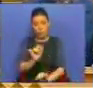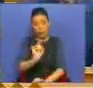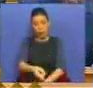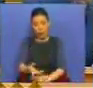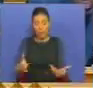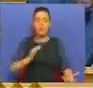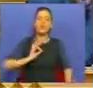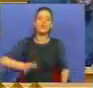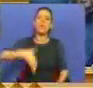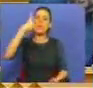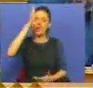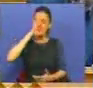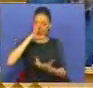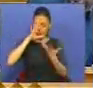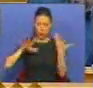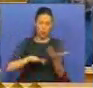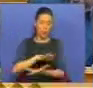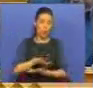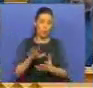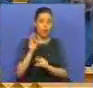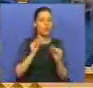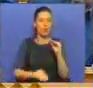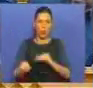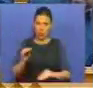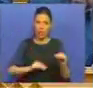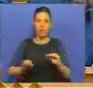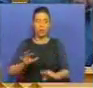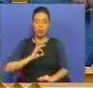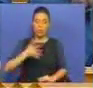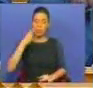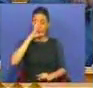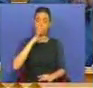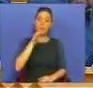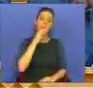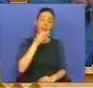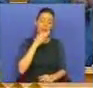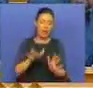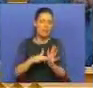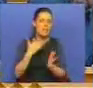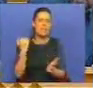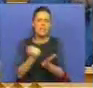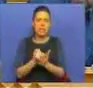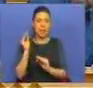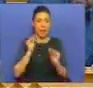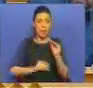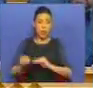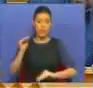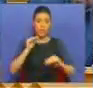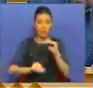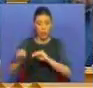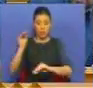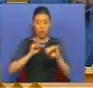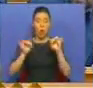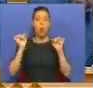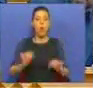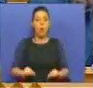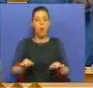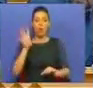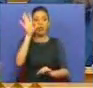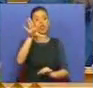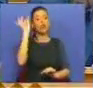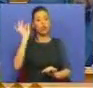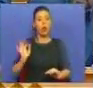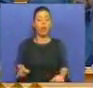E Sr. Primeiro-Ministro, confunde-se muito com eleições. O Sr. Primeiro-Ministro fala sempre de eleições e fez hoje aqui uma